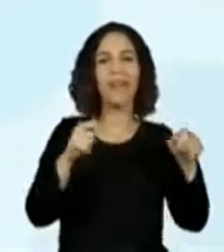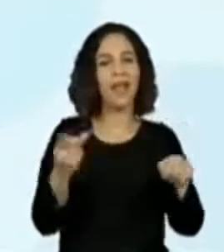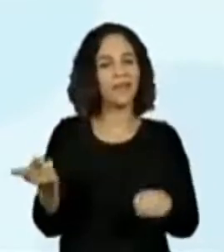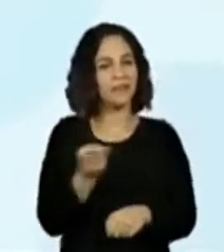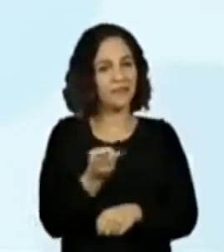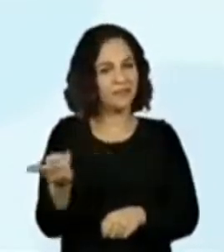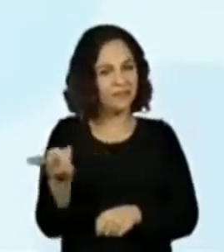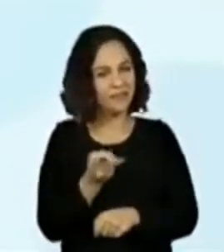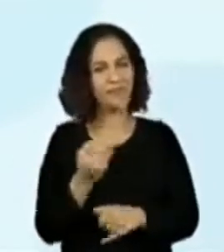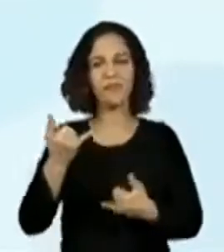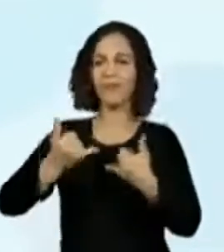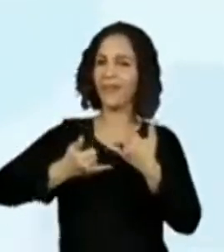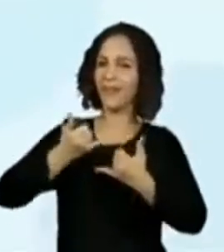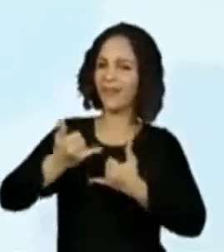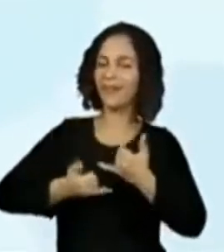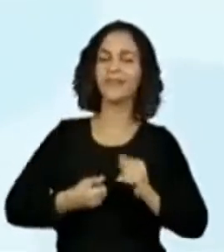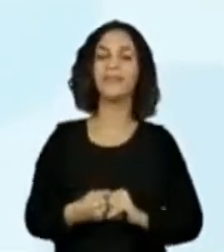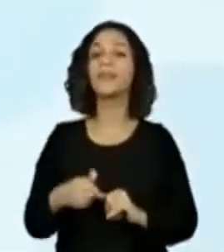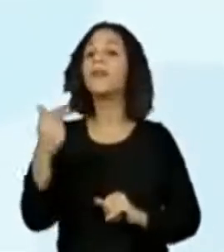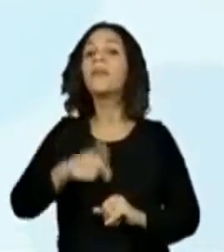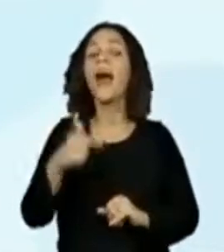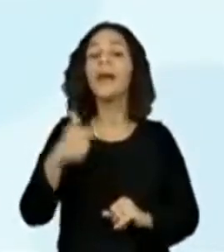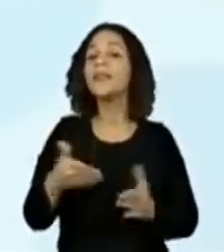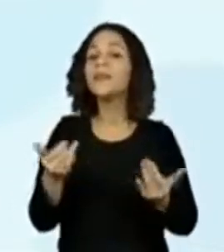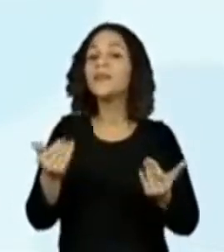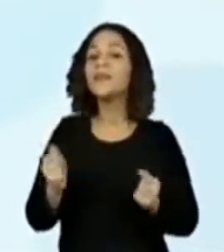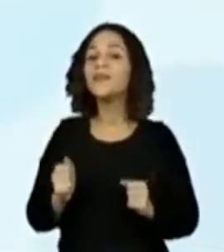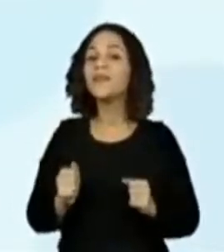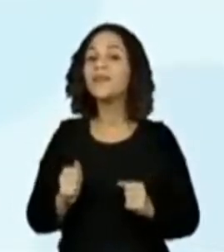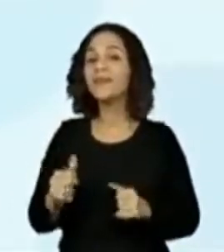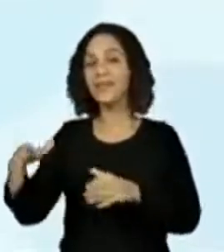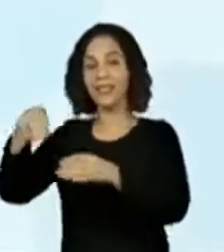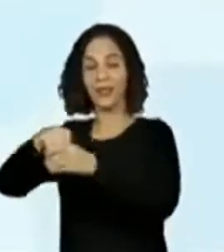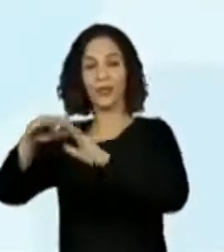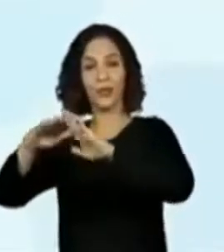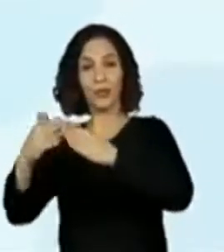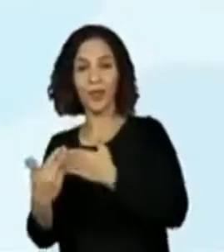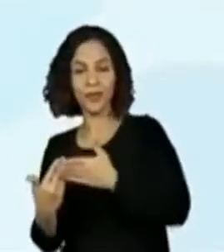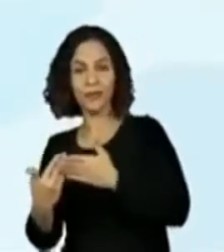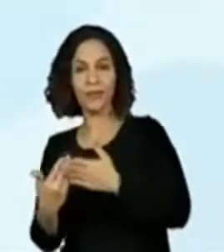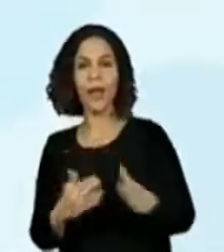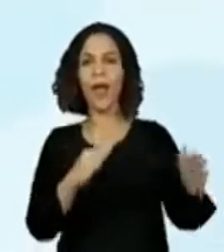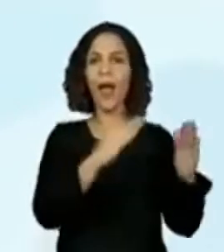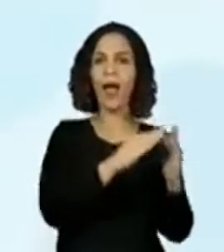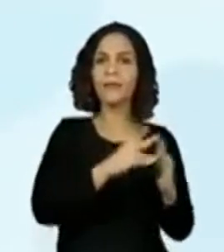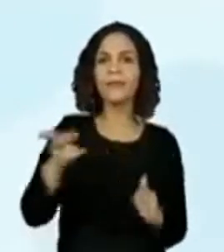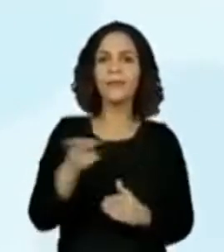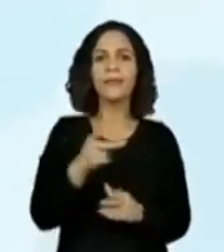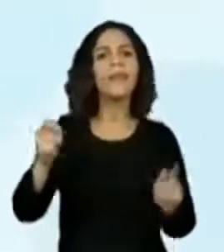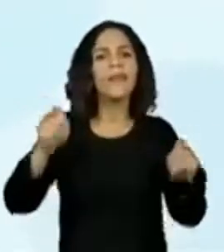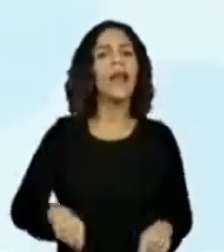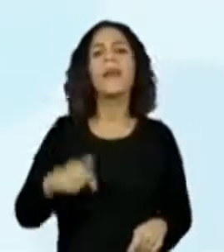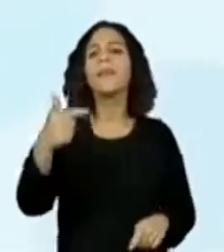Brincamos. O que mais a gente faz na escola e também faz em casa?